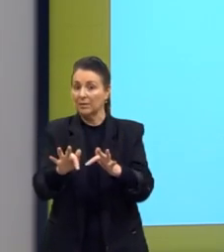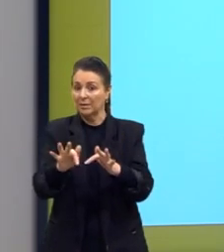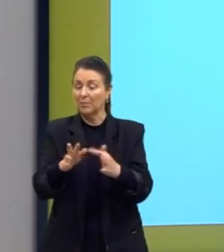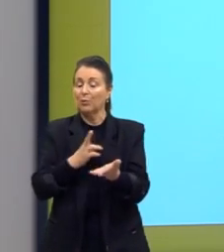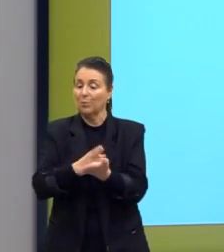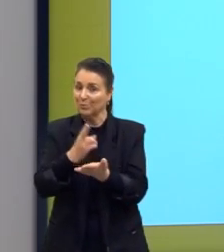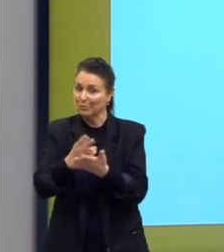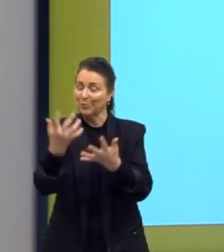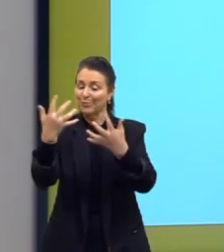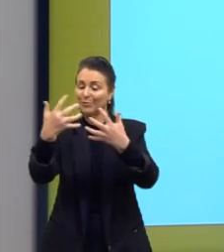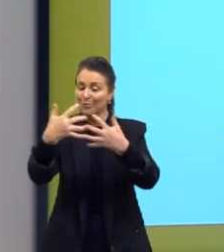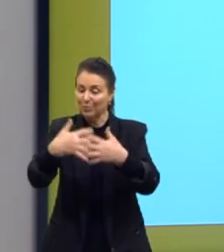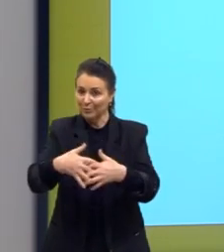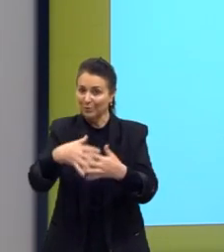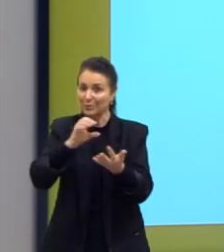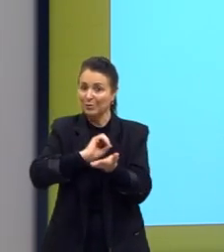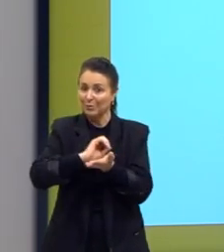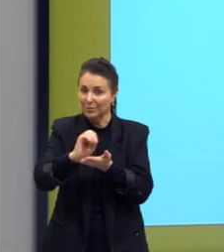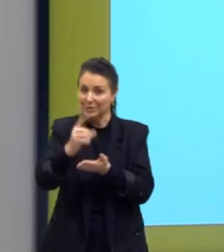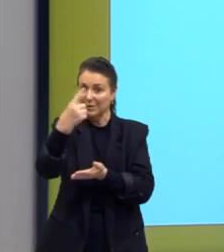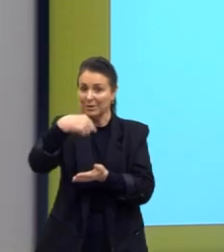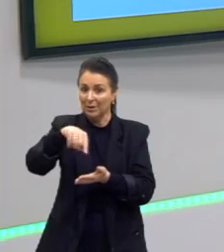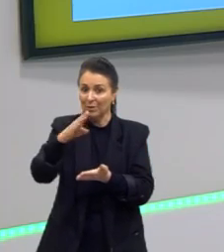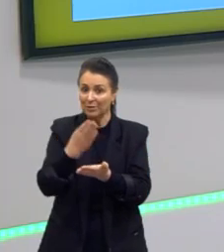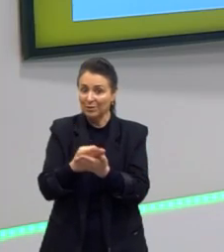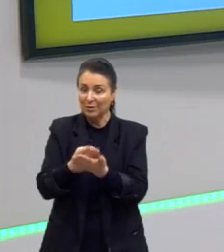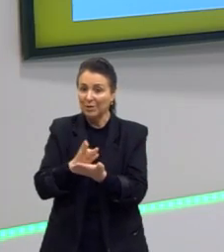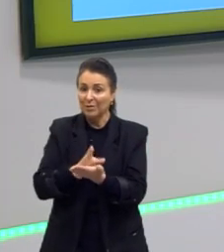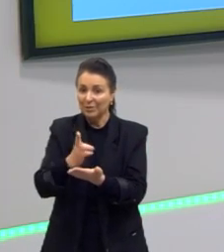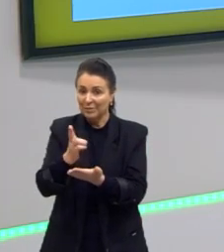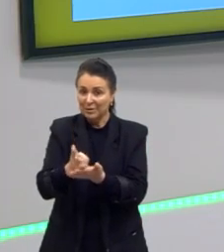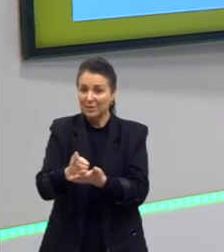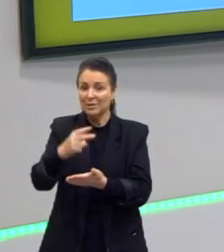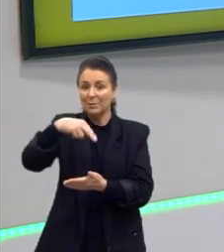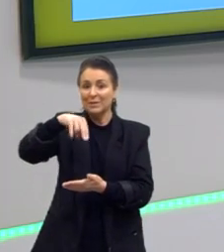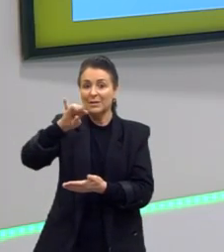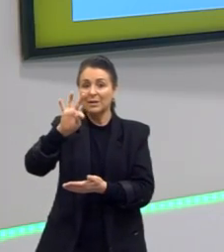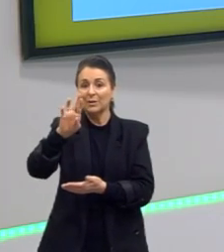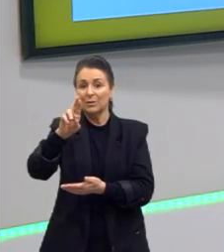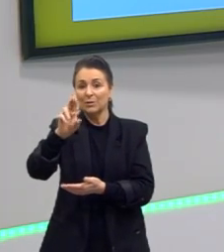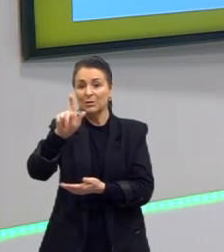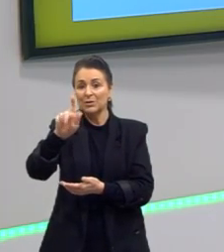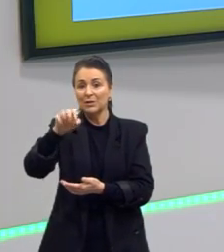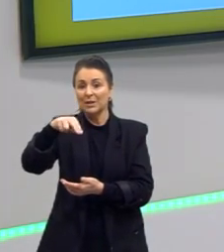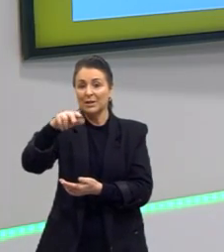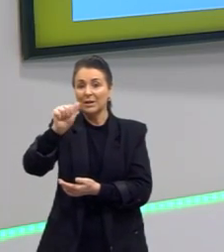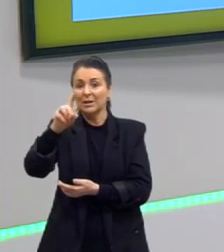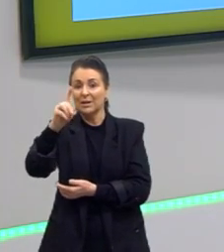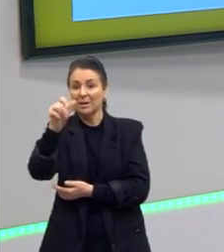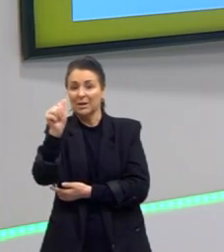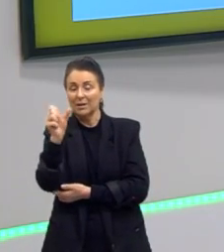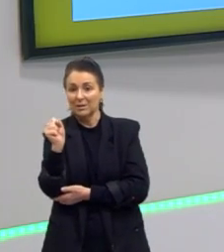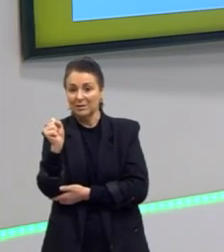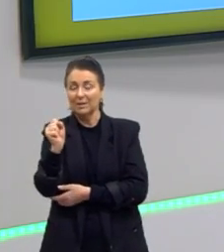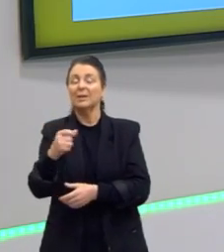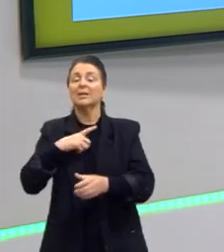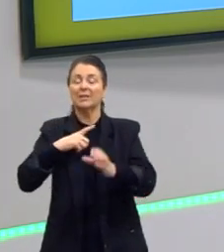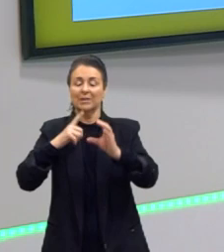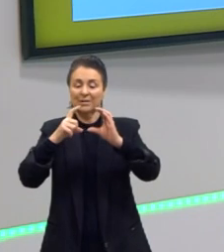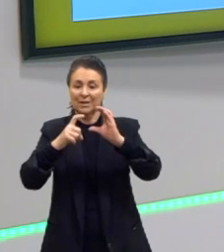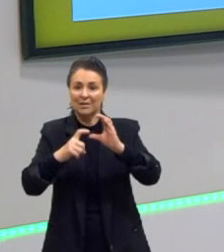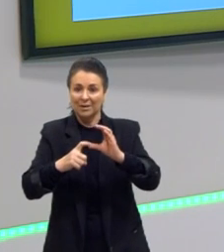A gente tem várias funções, nós vamos ver na próxima aula as funções nitrogenadas, onde entra o nitrogênio nas cadeias carbônicas.